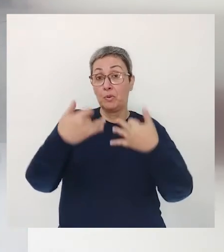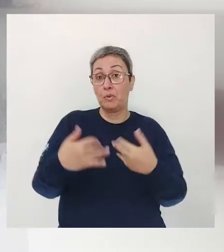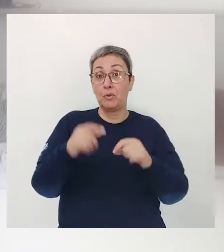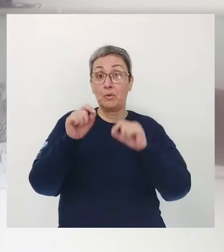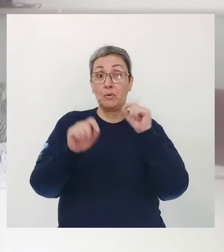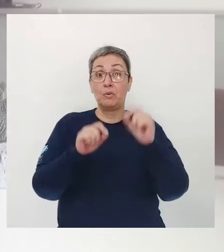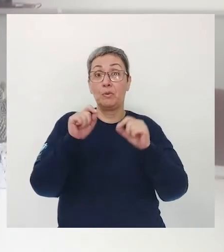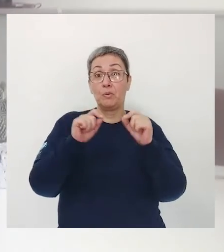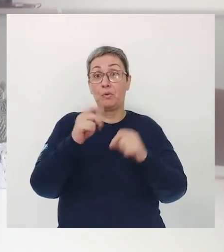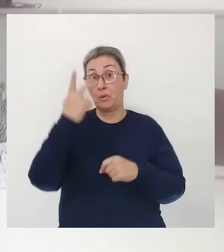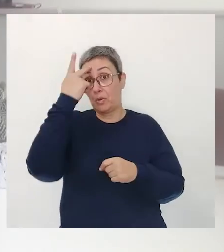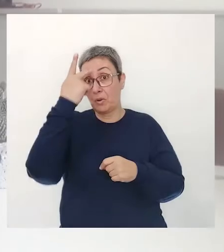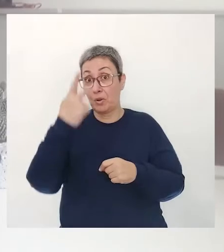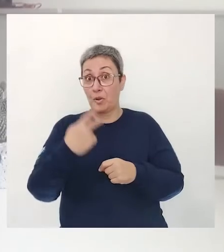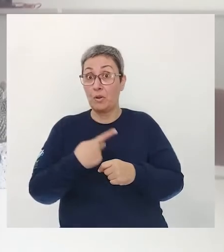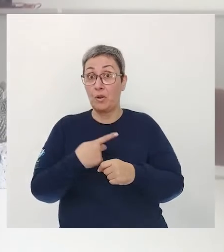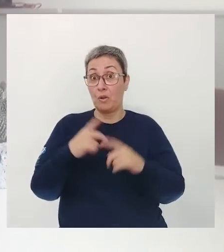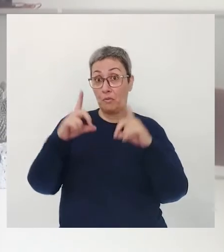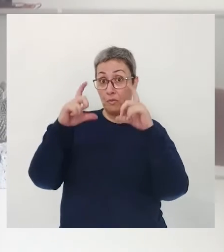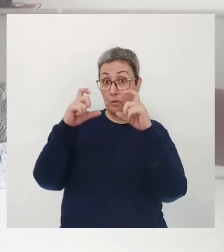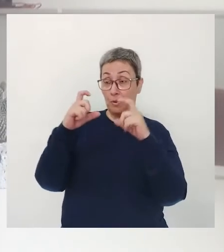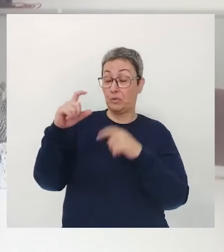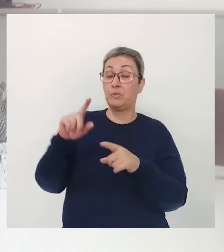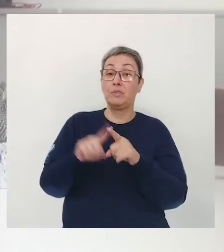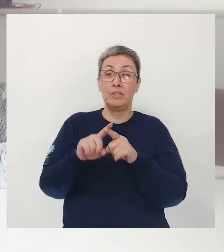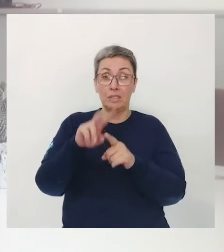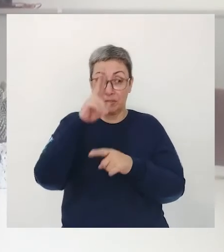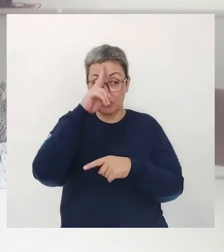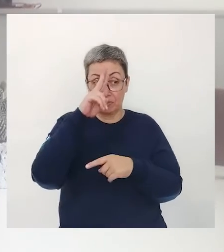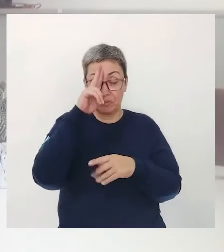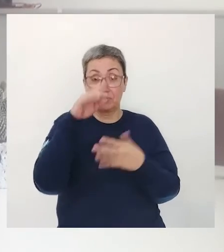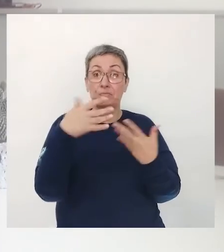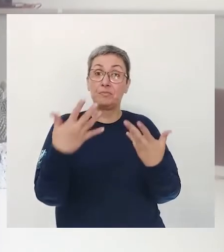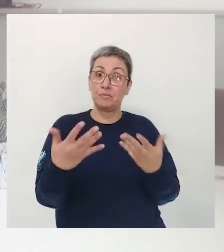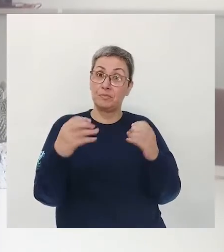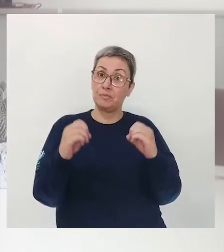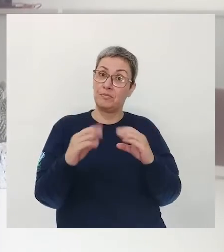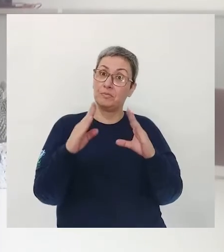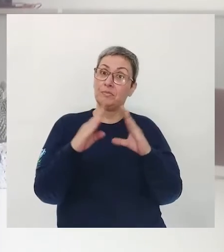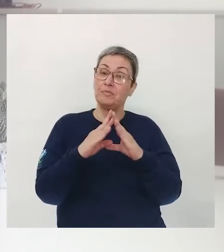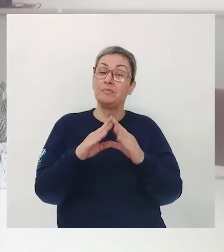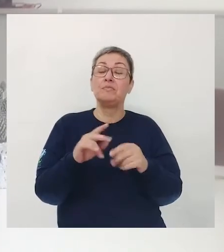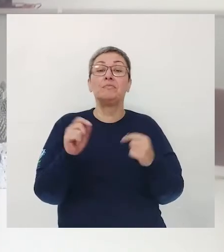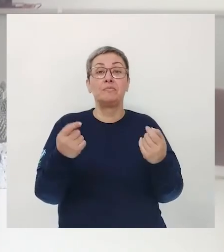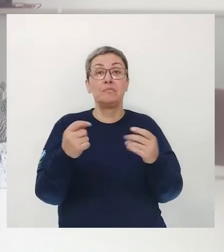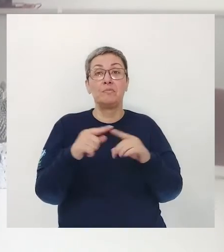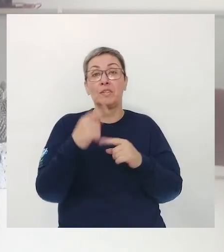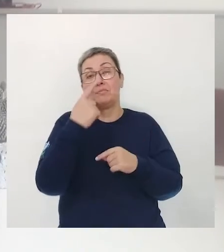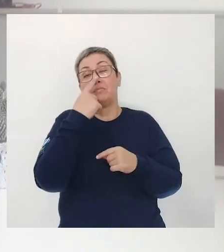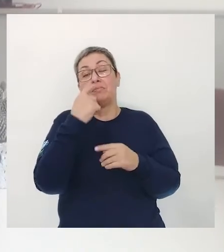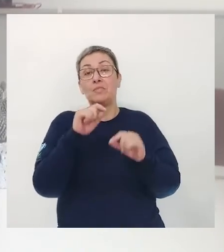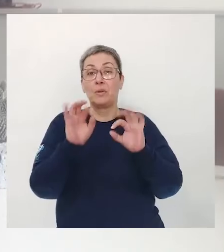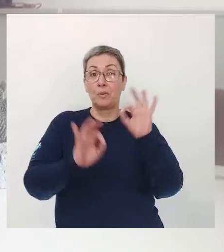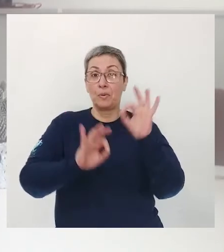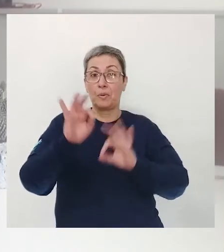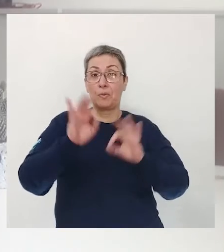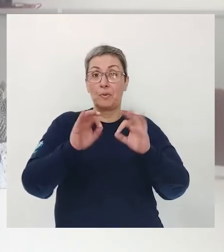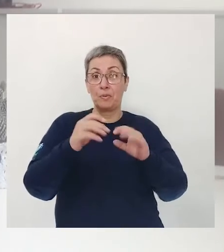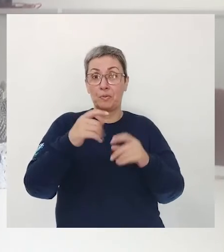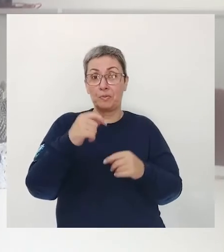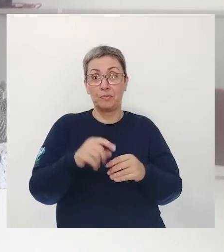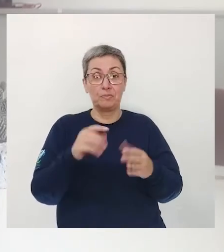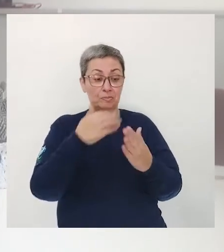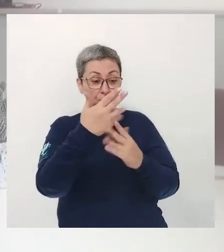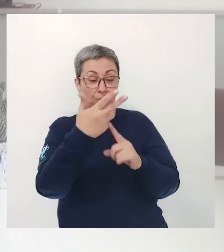falamos De autorretrato Estão lembrados? O programa que nós falamos De autorretrato Ela se inspirou E construiu aí